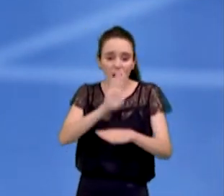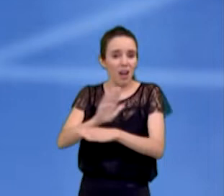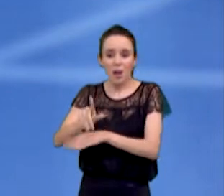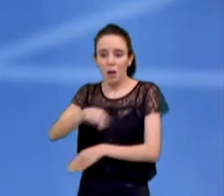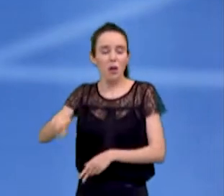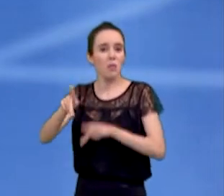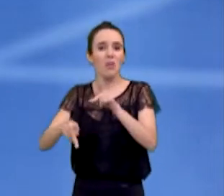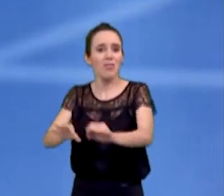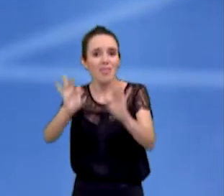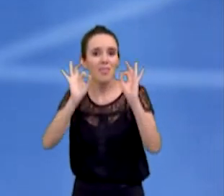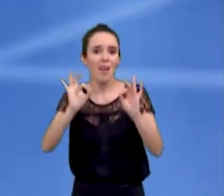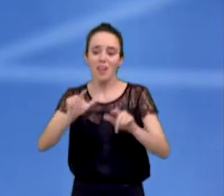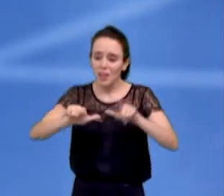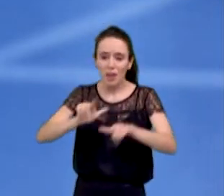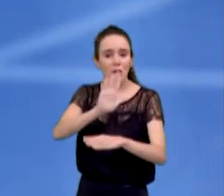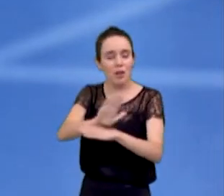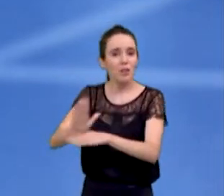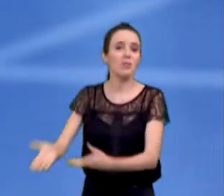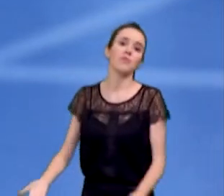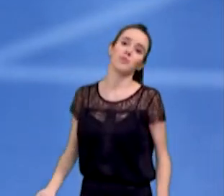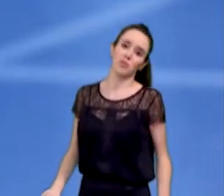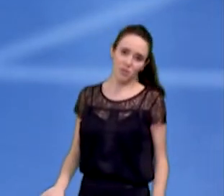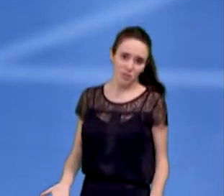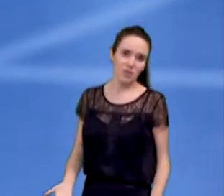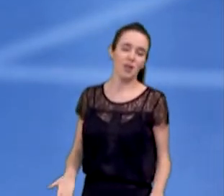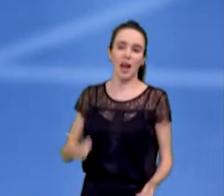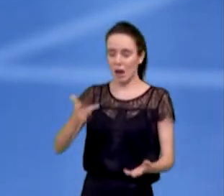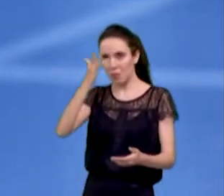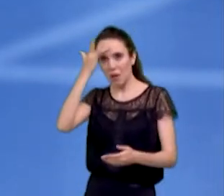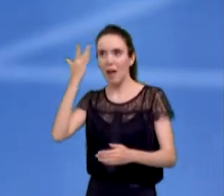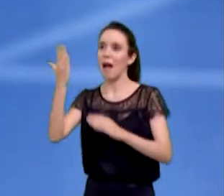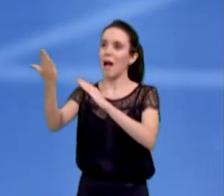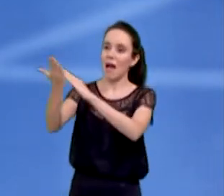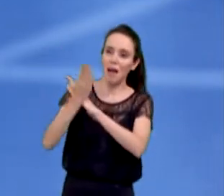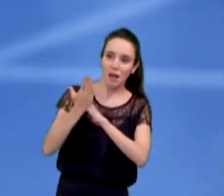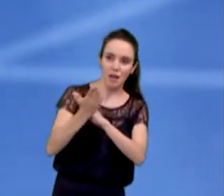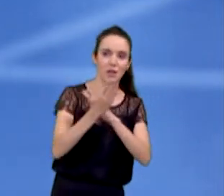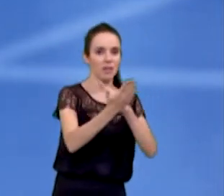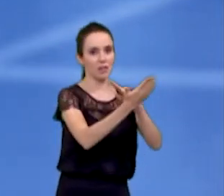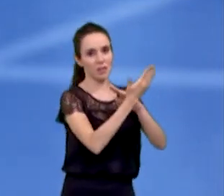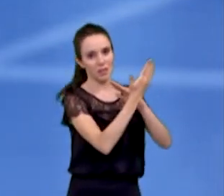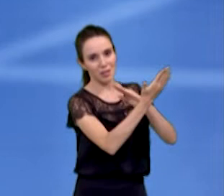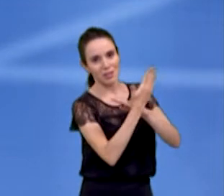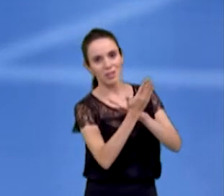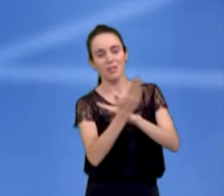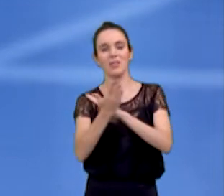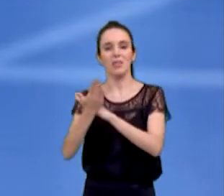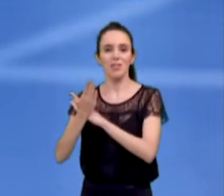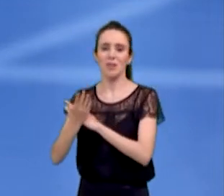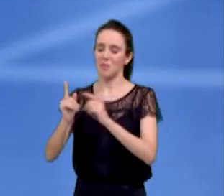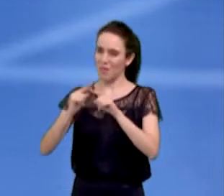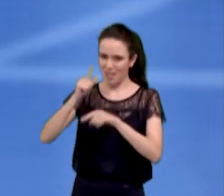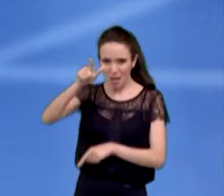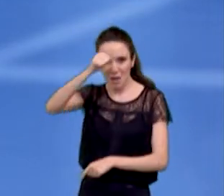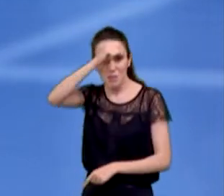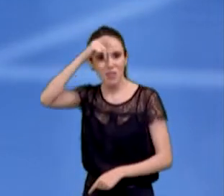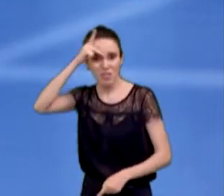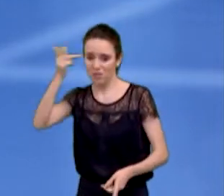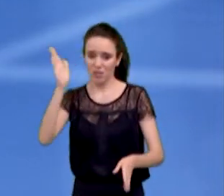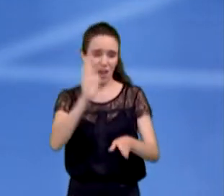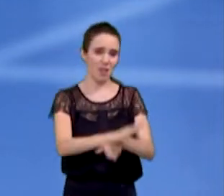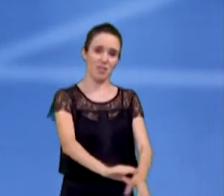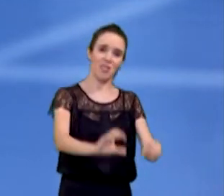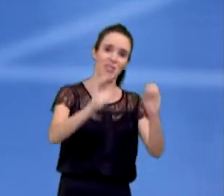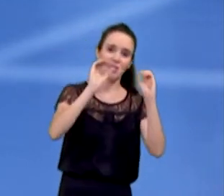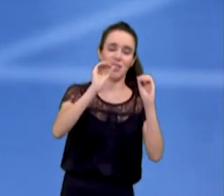dando um auxílio por meio de arrecadações, doações. Então a prefeitura em si falhou muito nessa questão desse